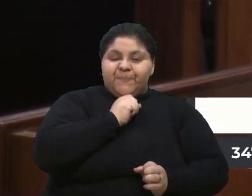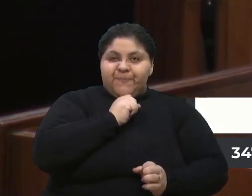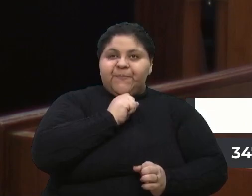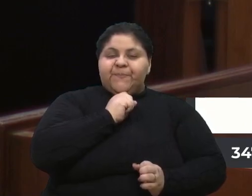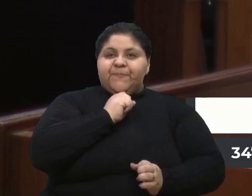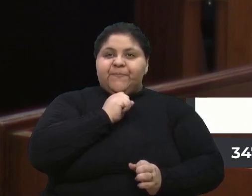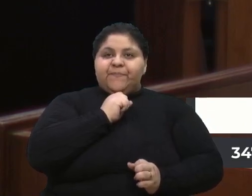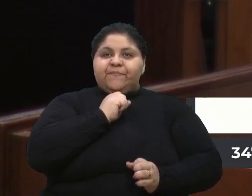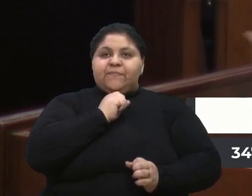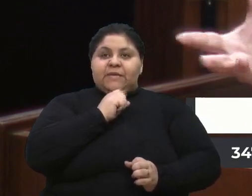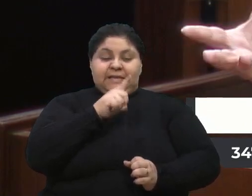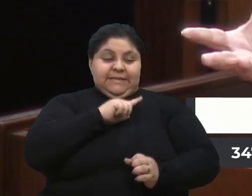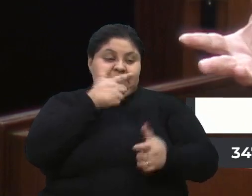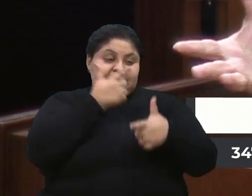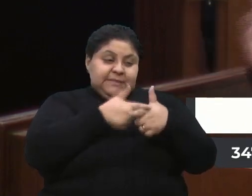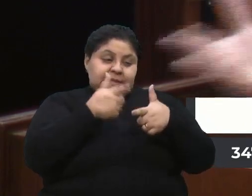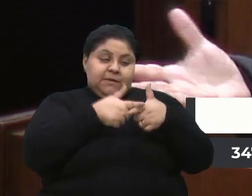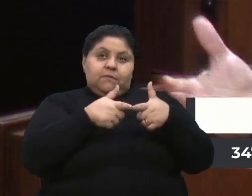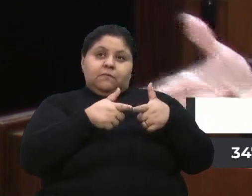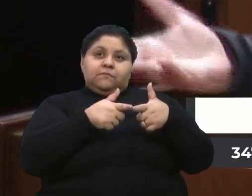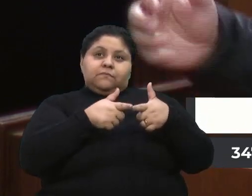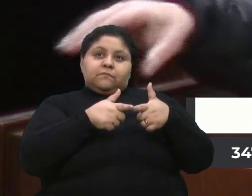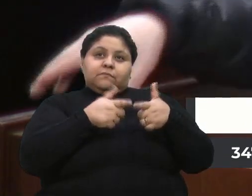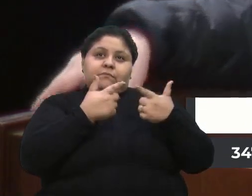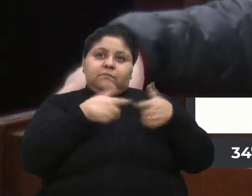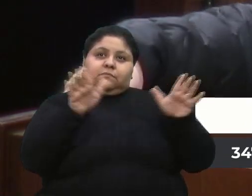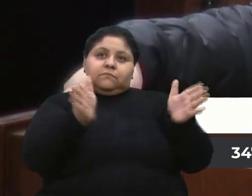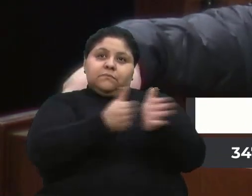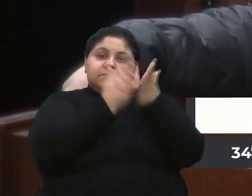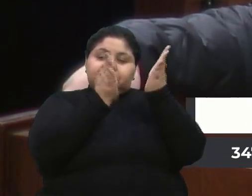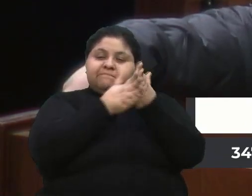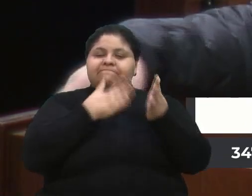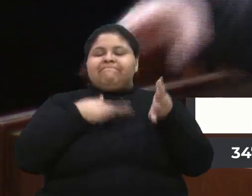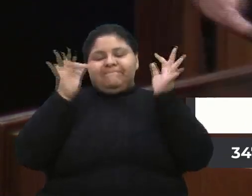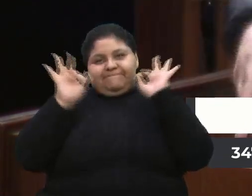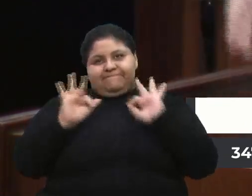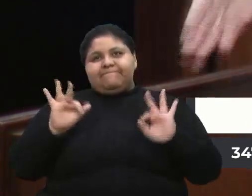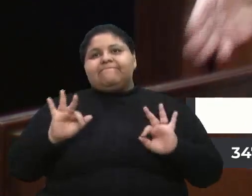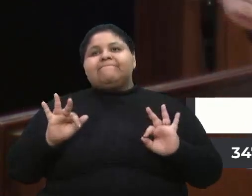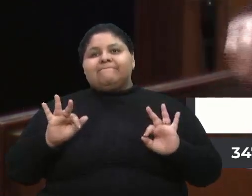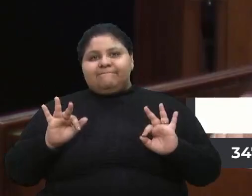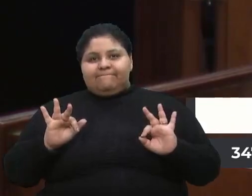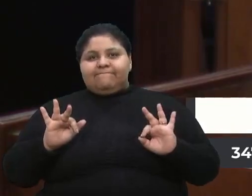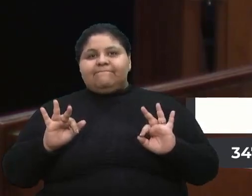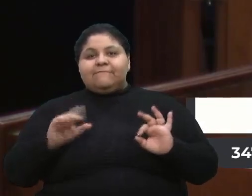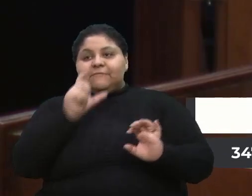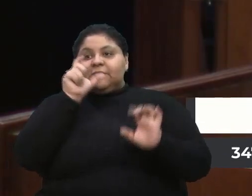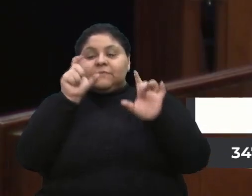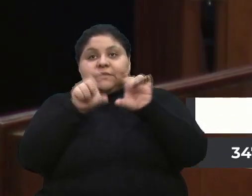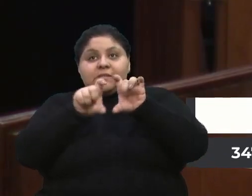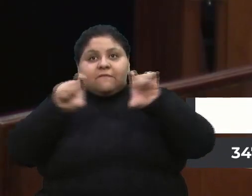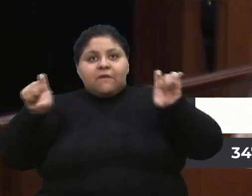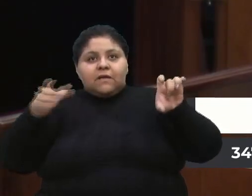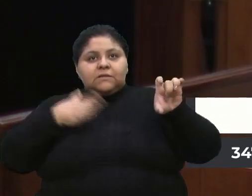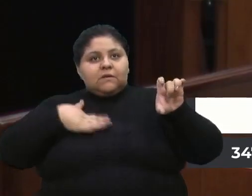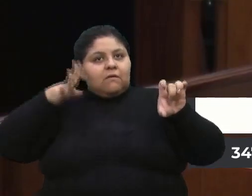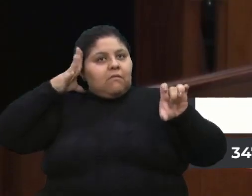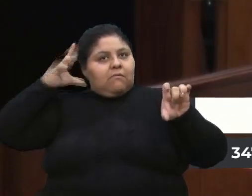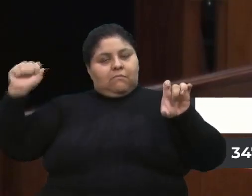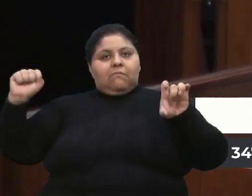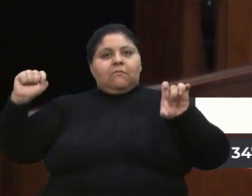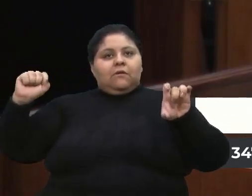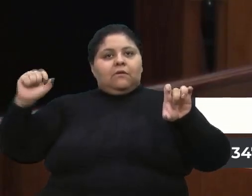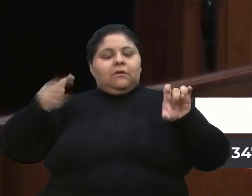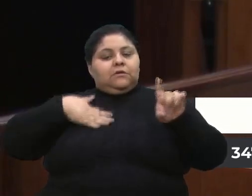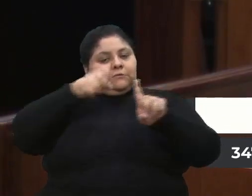aí dava problema, mas ele disse, a gente é pobre, mas é feliz. Foi essa a frase que eu ouvi. Então a situação social